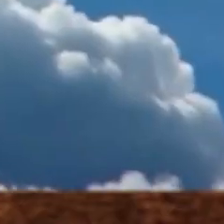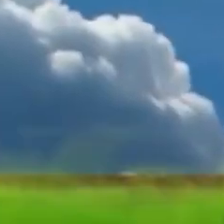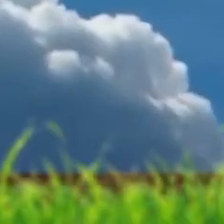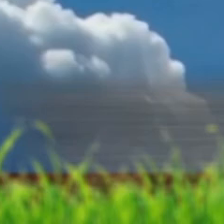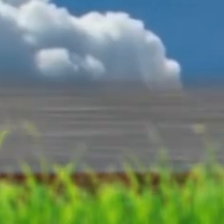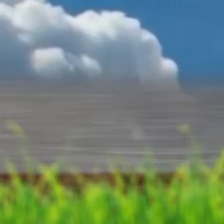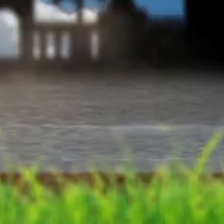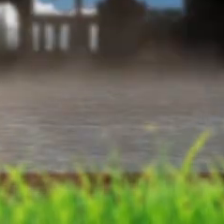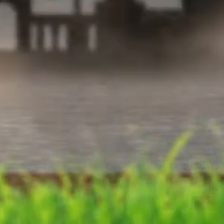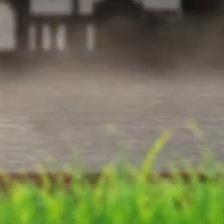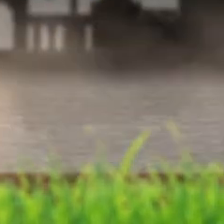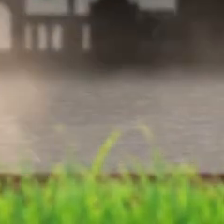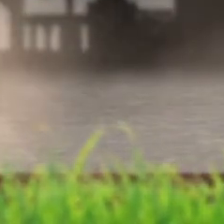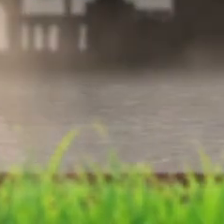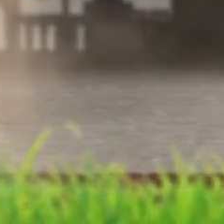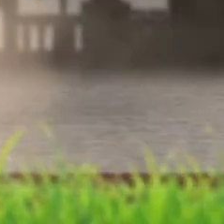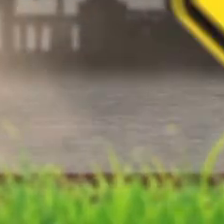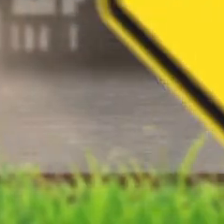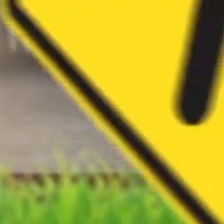O que